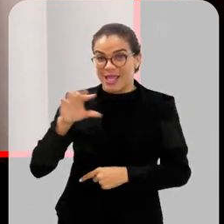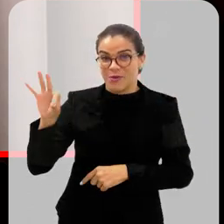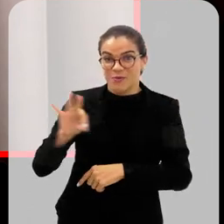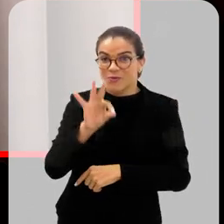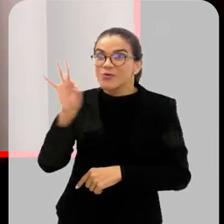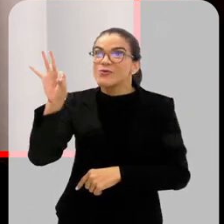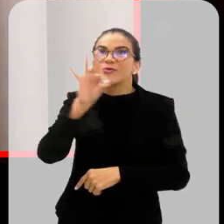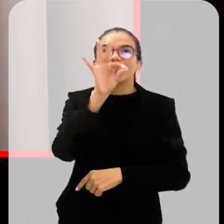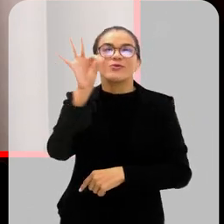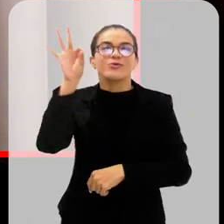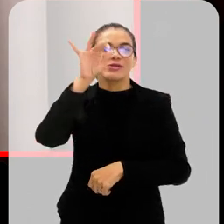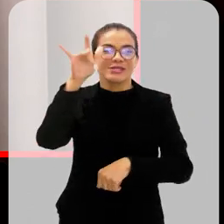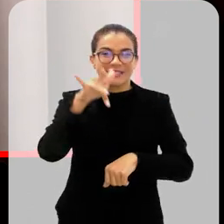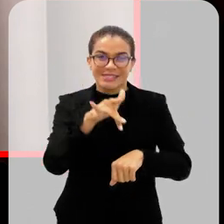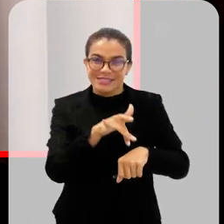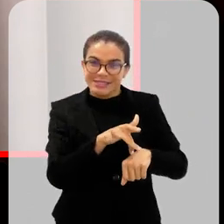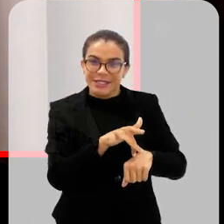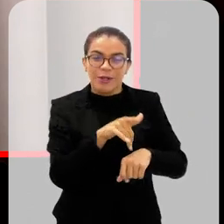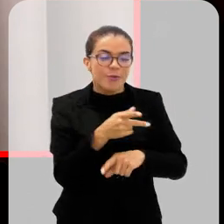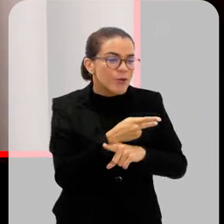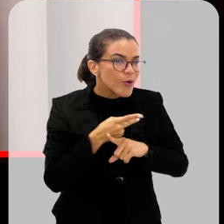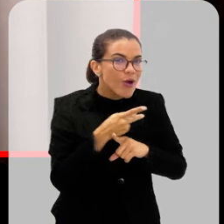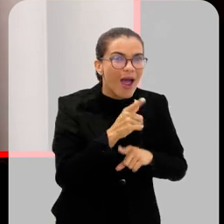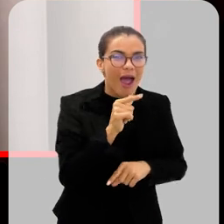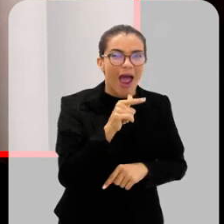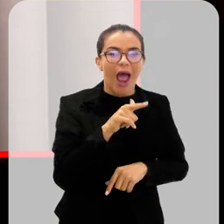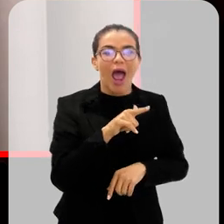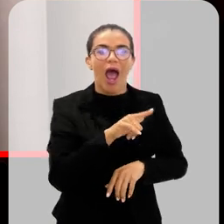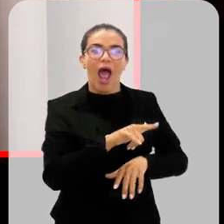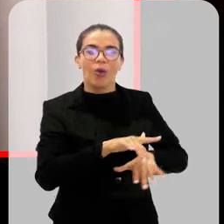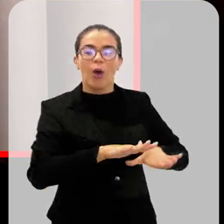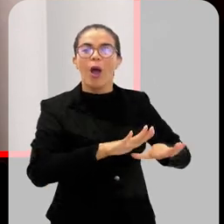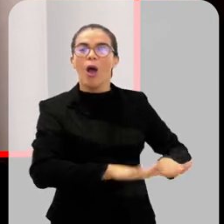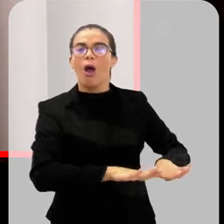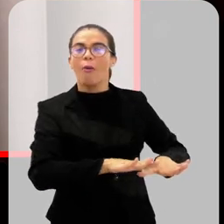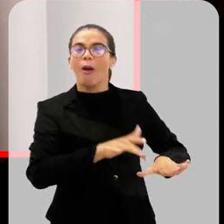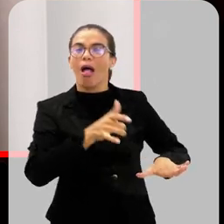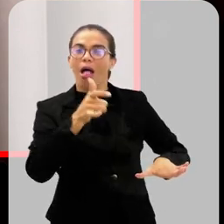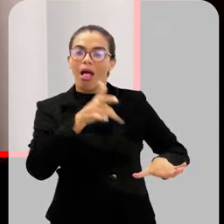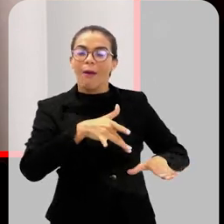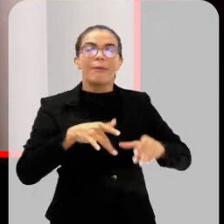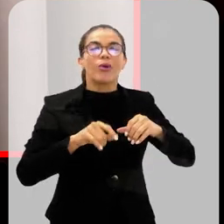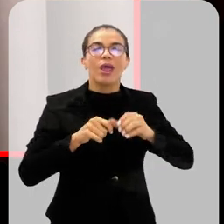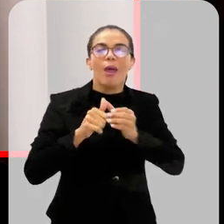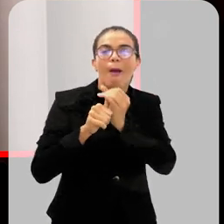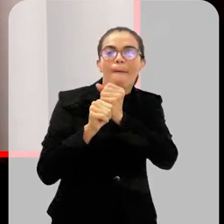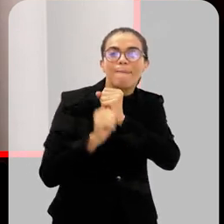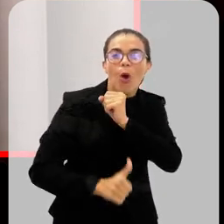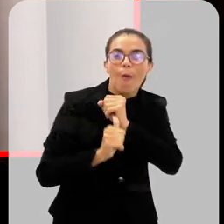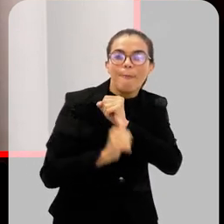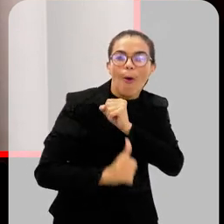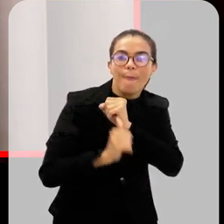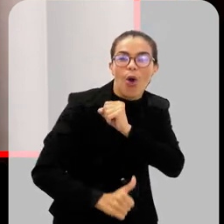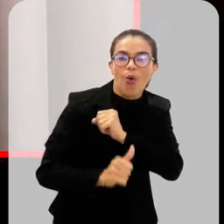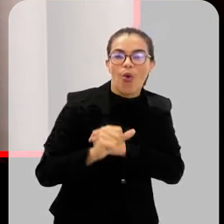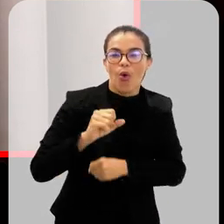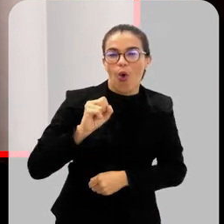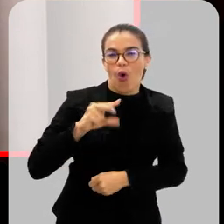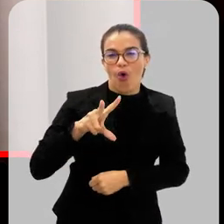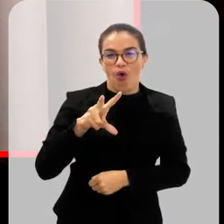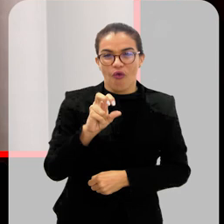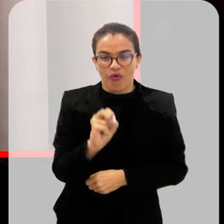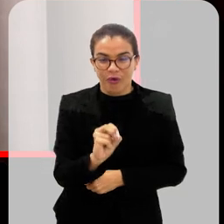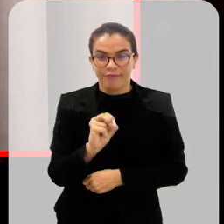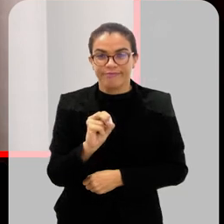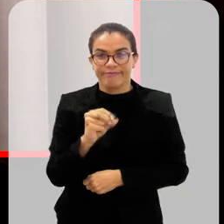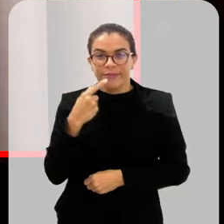que ele procura água limpa e parada para poder se multiplicar, para colocar seus ovos. Então, a partir do momento em